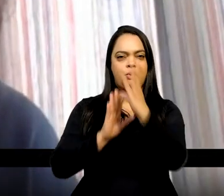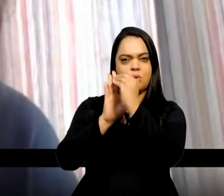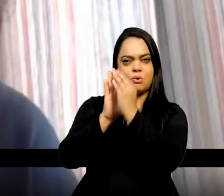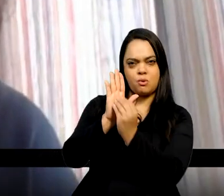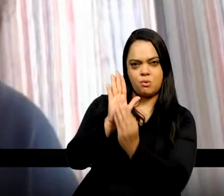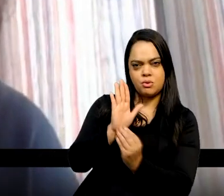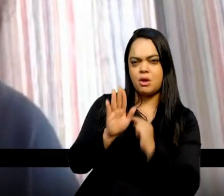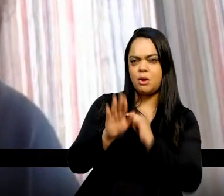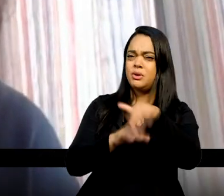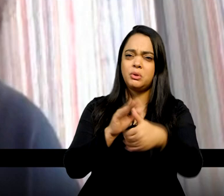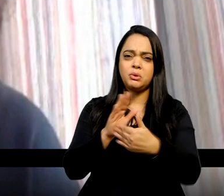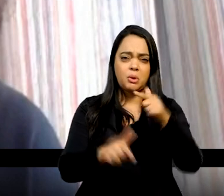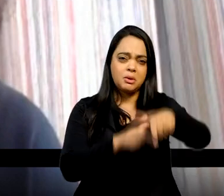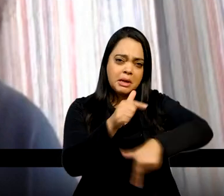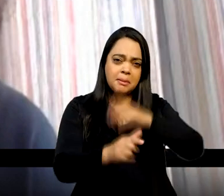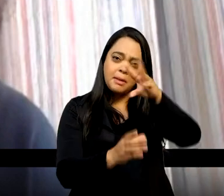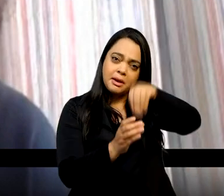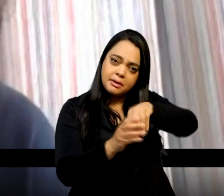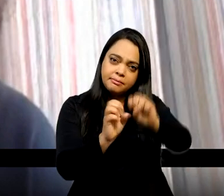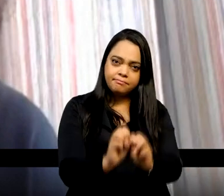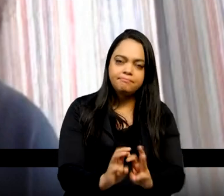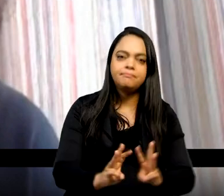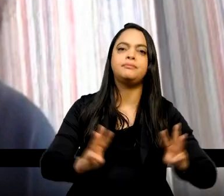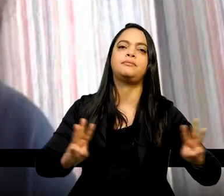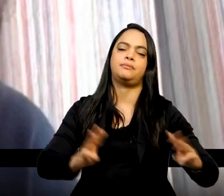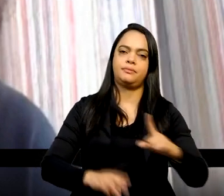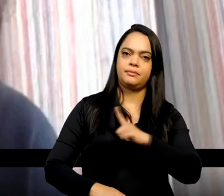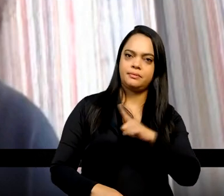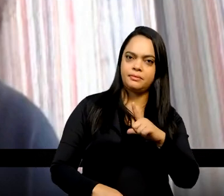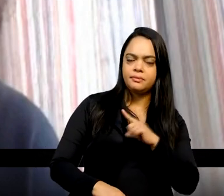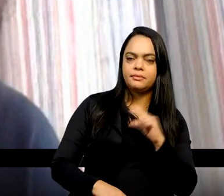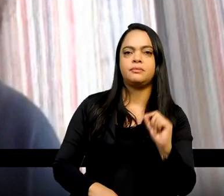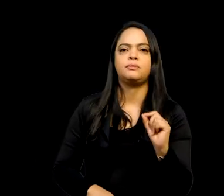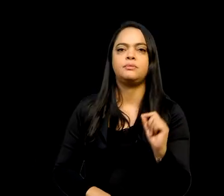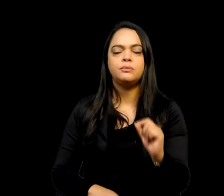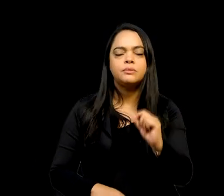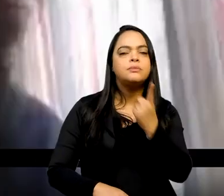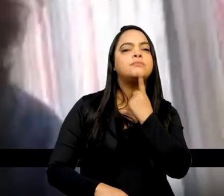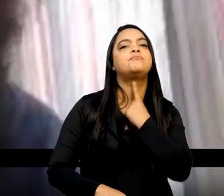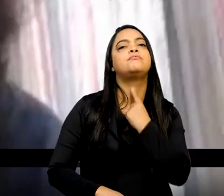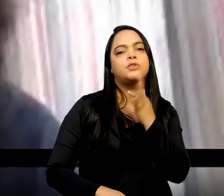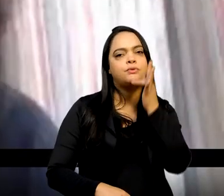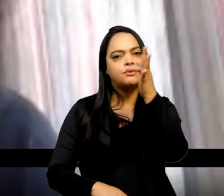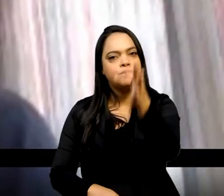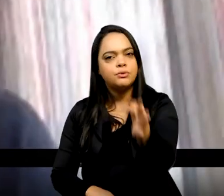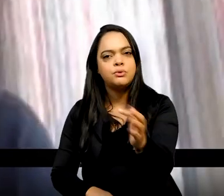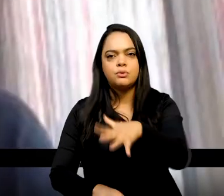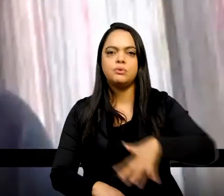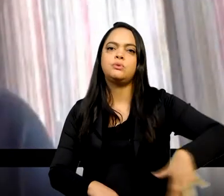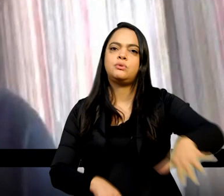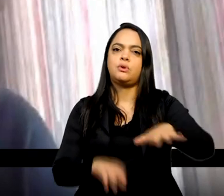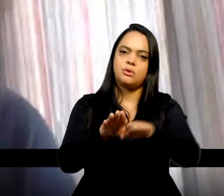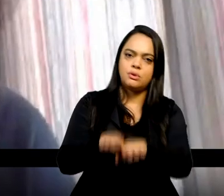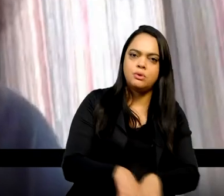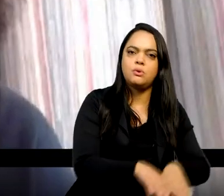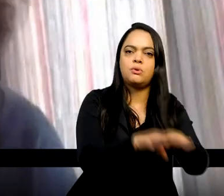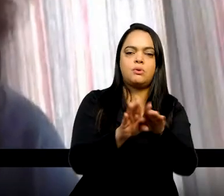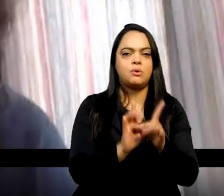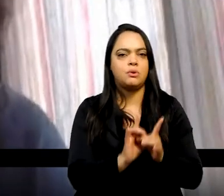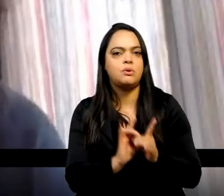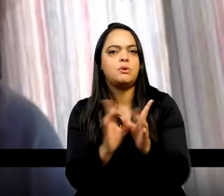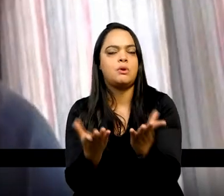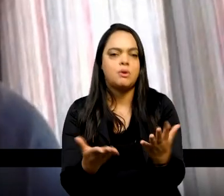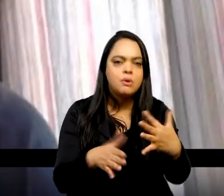realizações do Portal do Bicentenário visam a construção de uma sociedade igualitária, democrática,